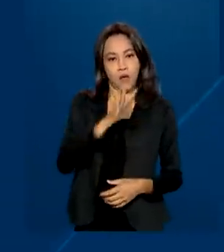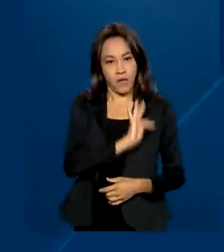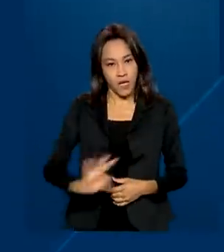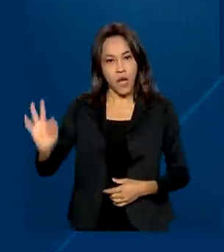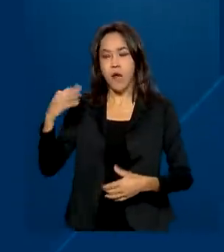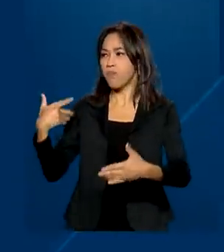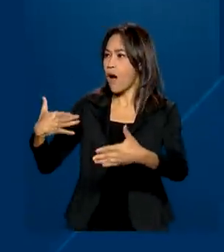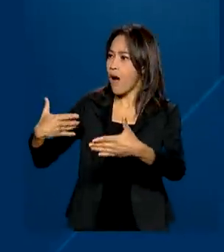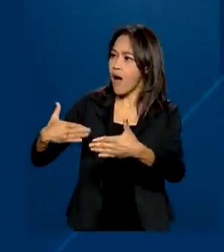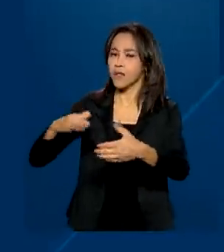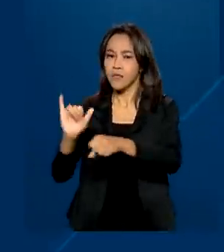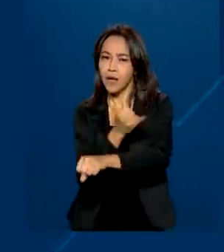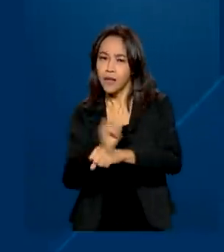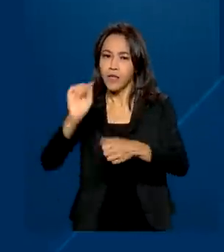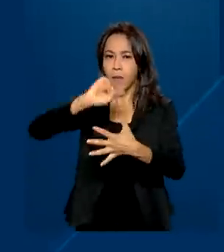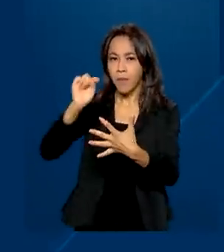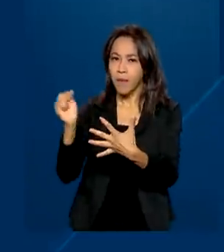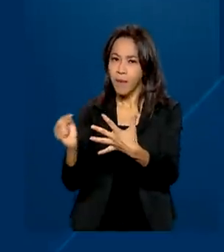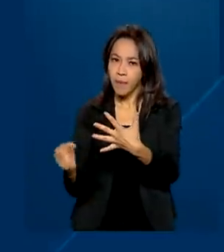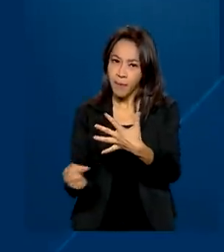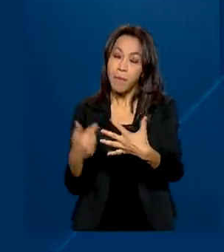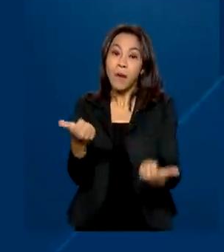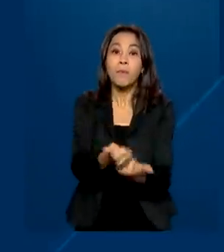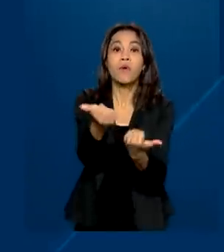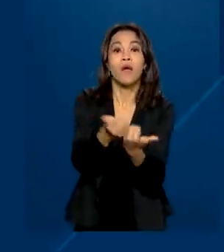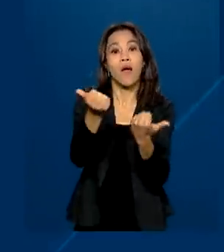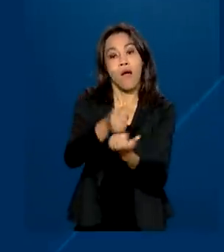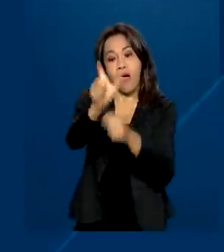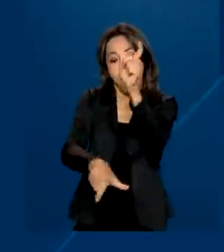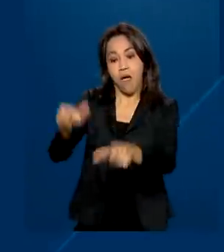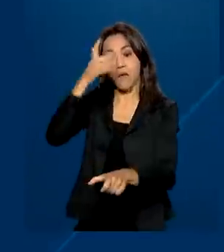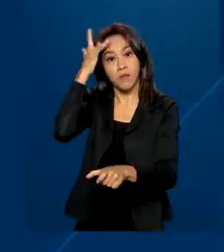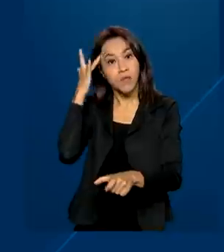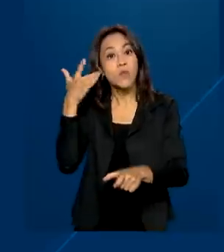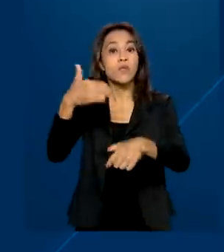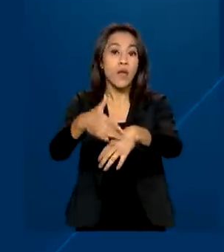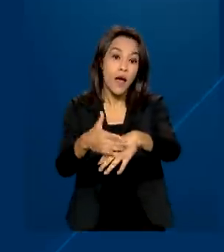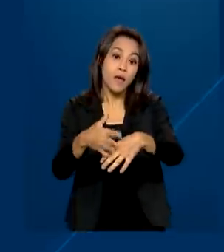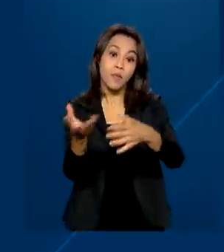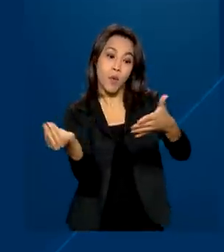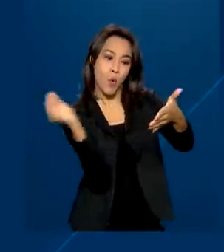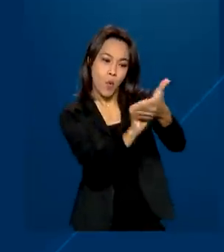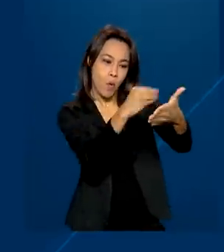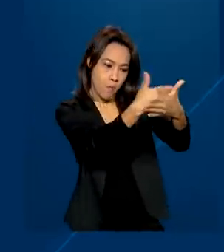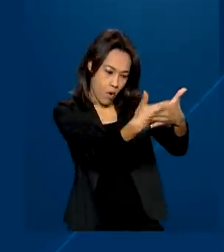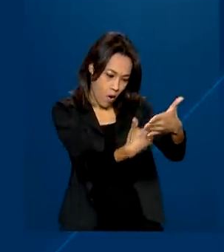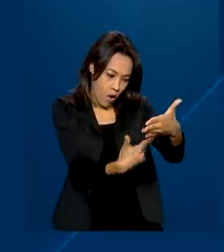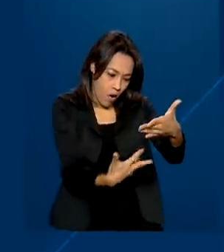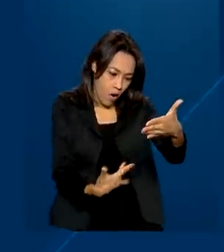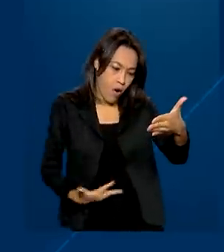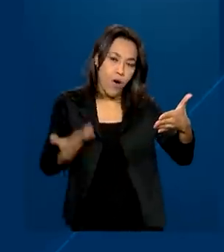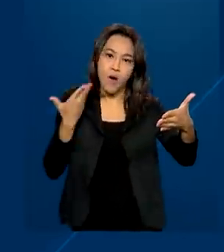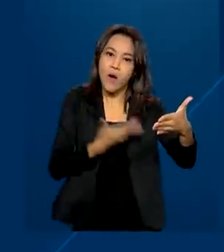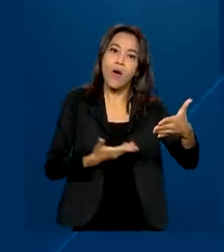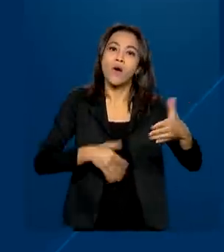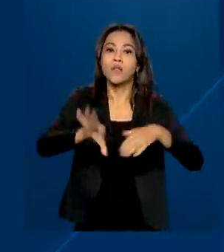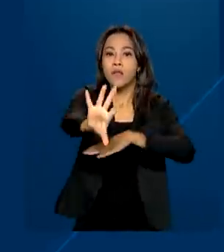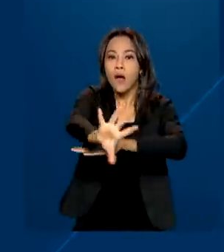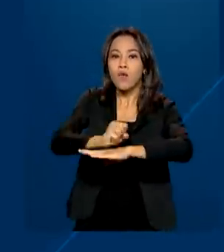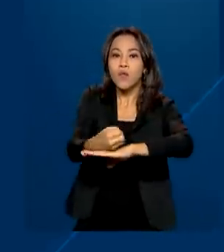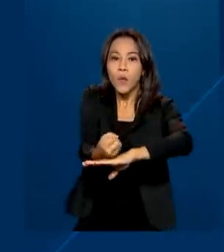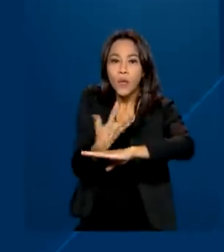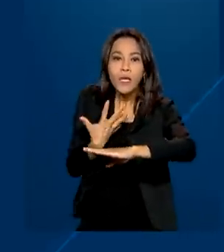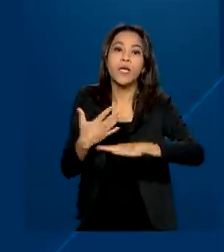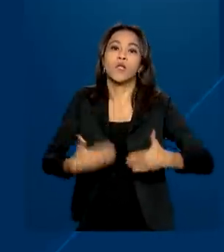desenvolve ações para assistir os chamados raros, como a inclusão do rol Doenças Raras nos canais de atendimento da Ouvidoria Nacional do